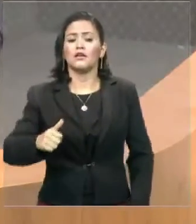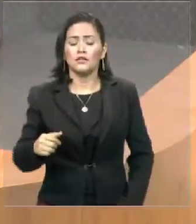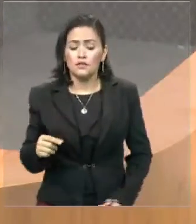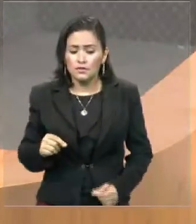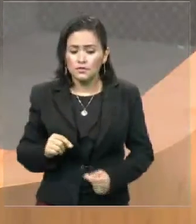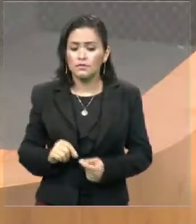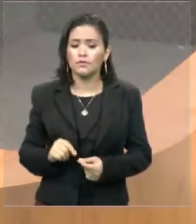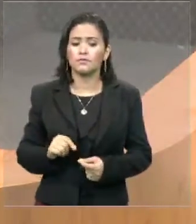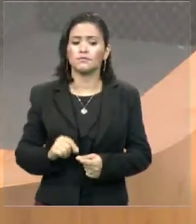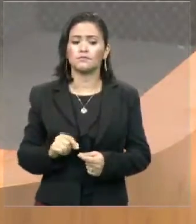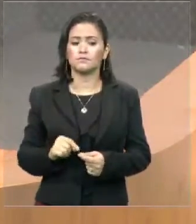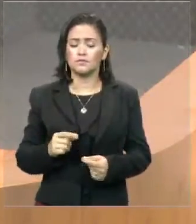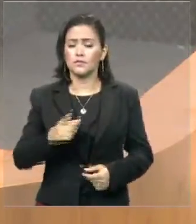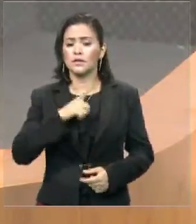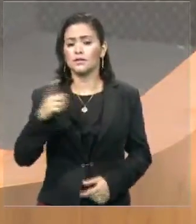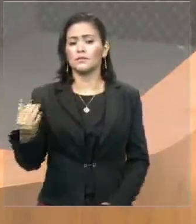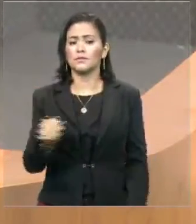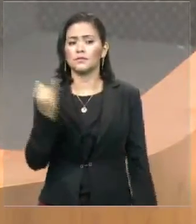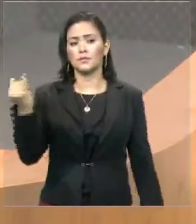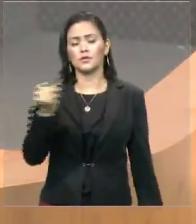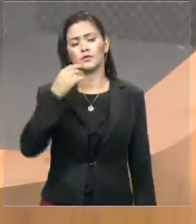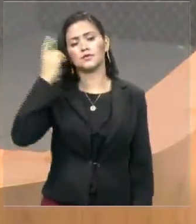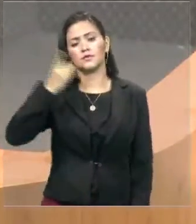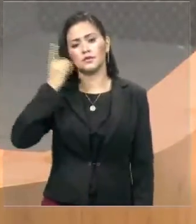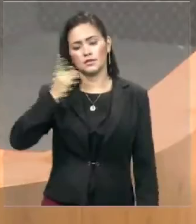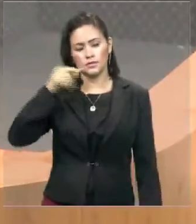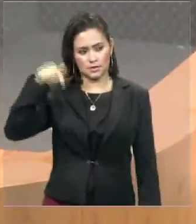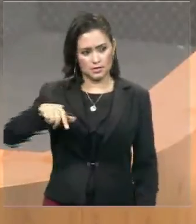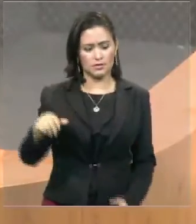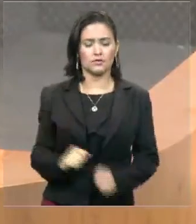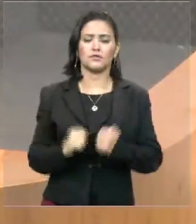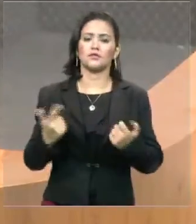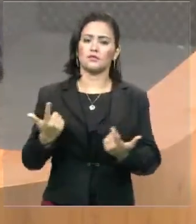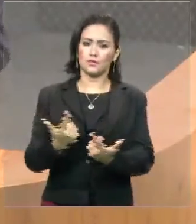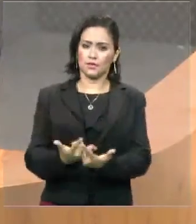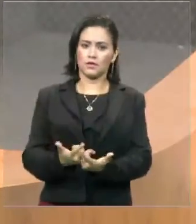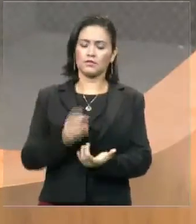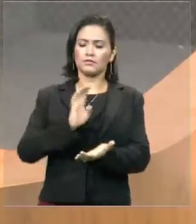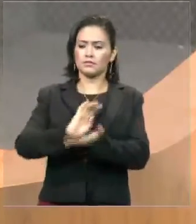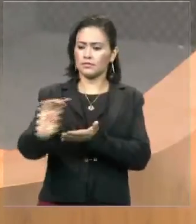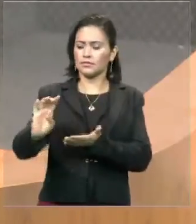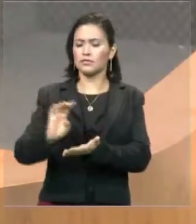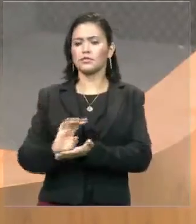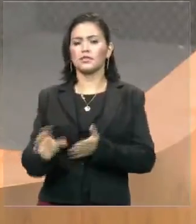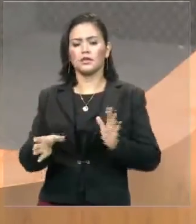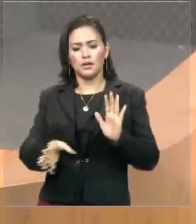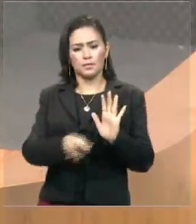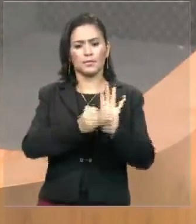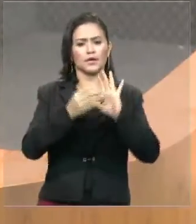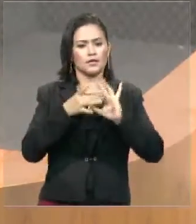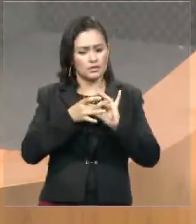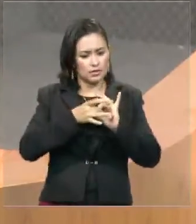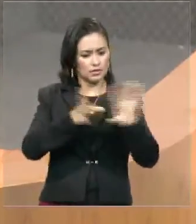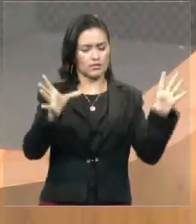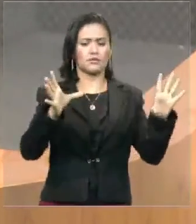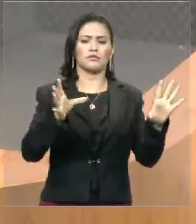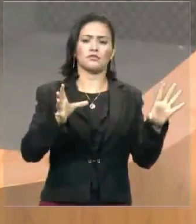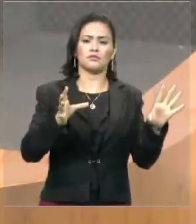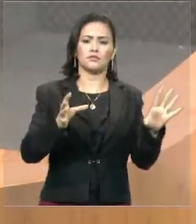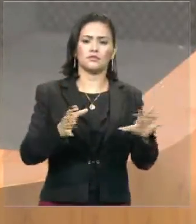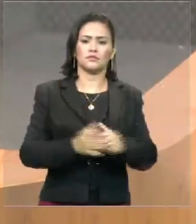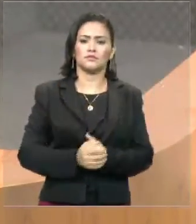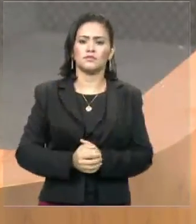Os deputados dessa casa. Começar a liberar as emendas, começar a prestigiar os